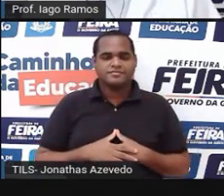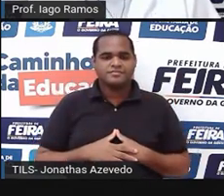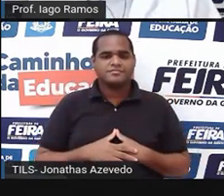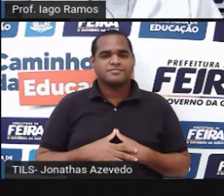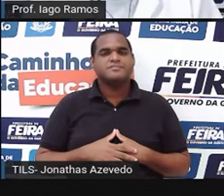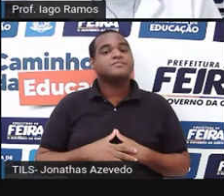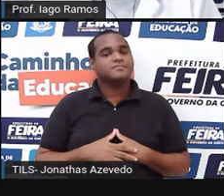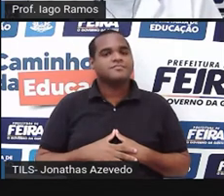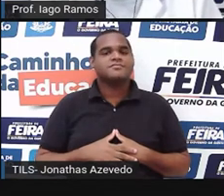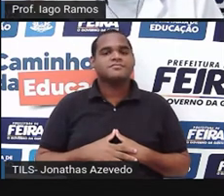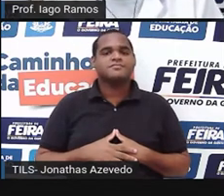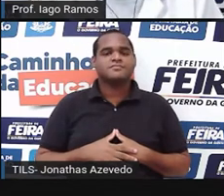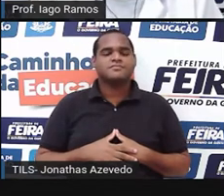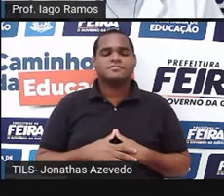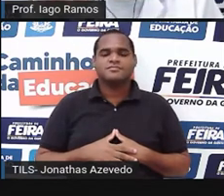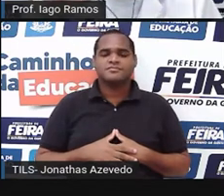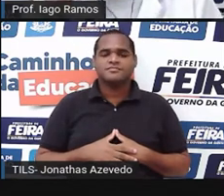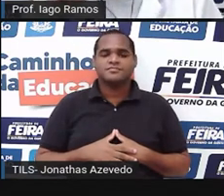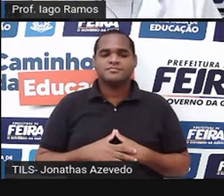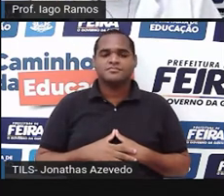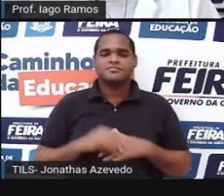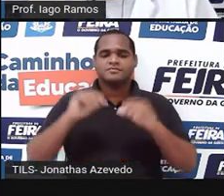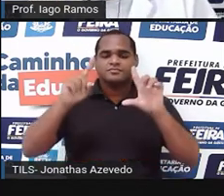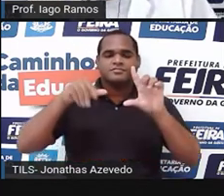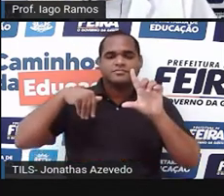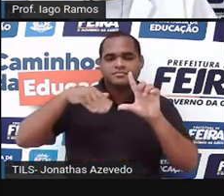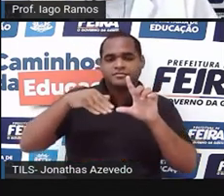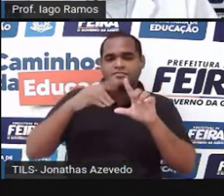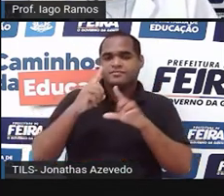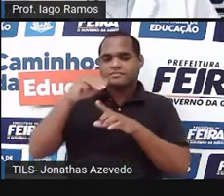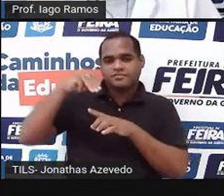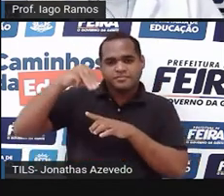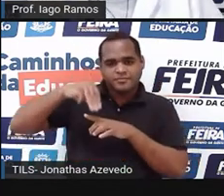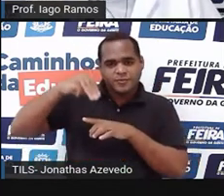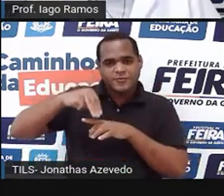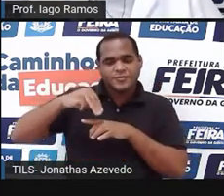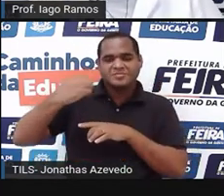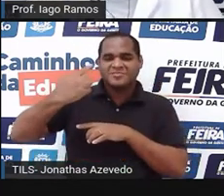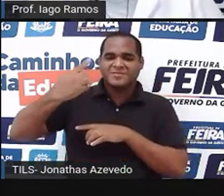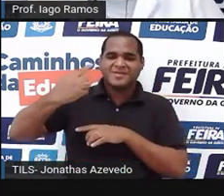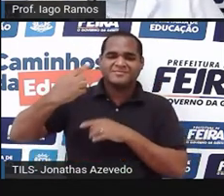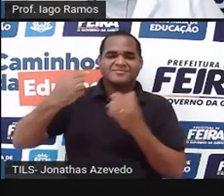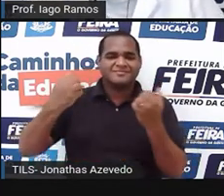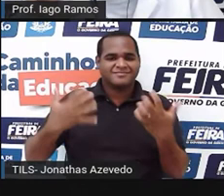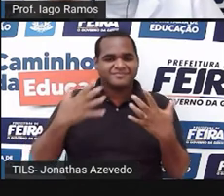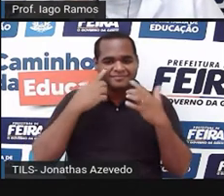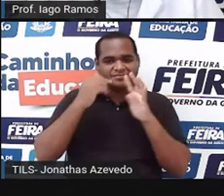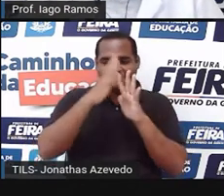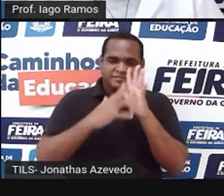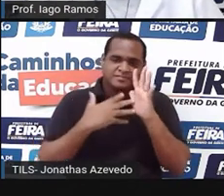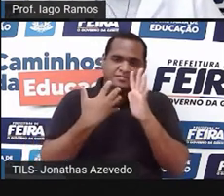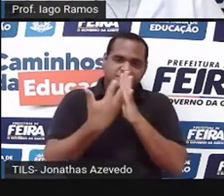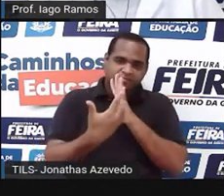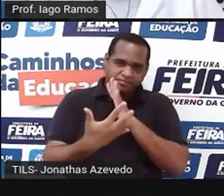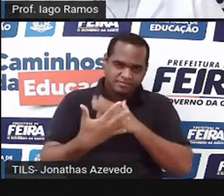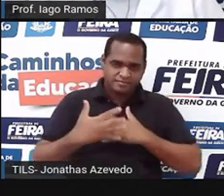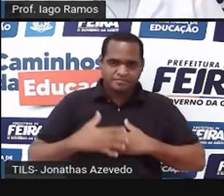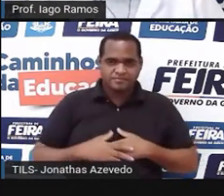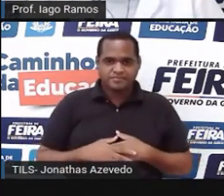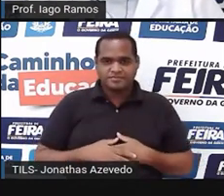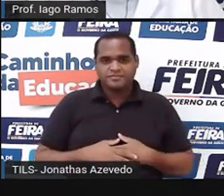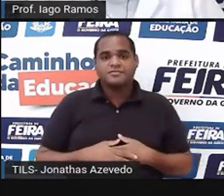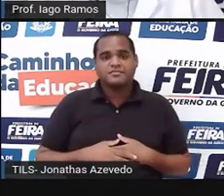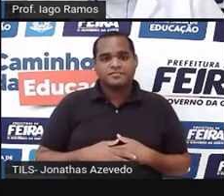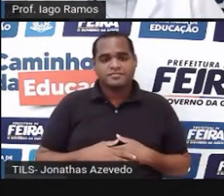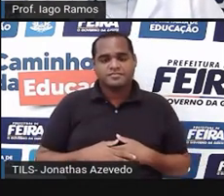grifei ali, em 15 minutos do primeiro tempo. Eu vou fazer assim, eu vou fazer uma tabelazinha e nessa tabelazinha